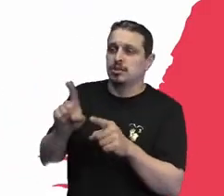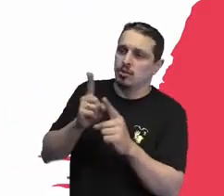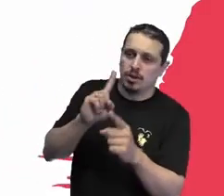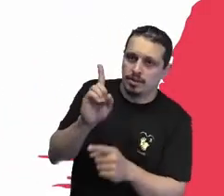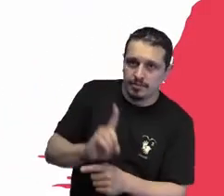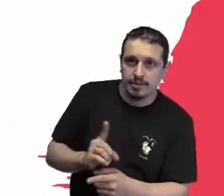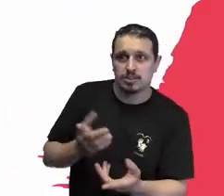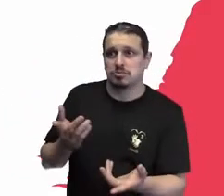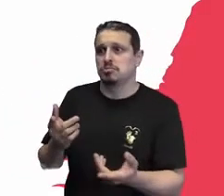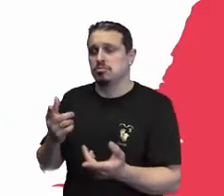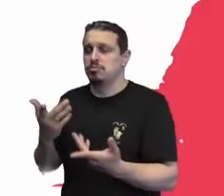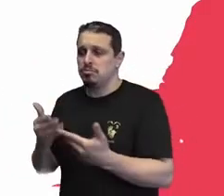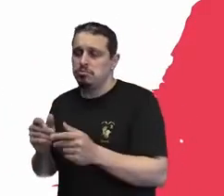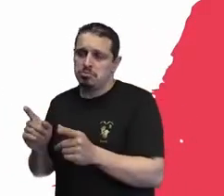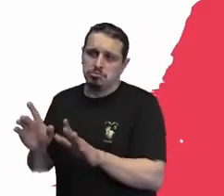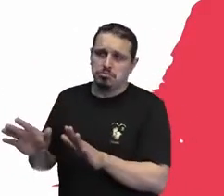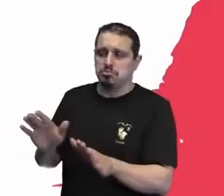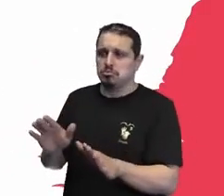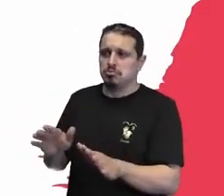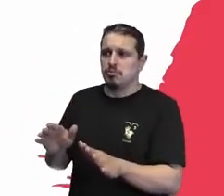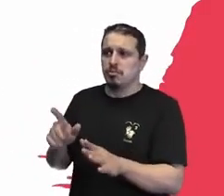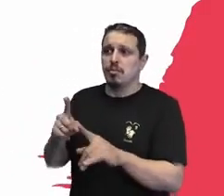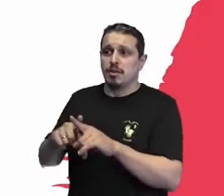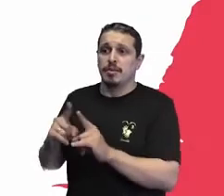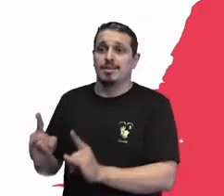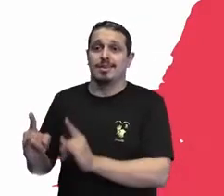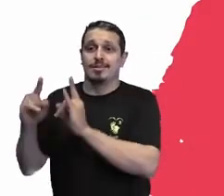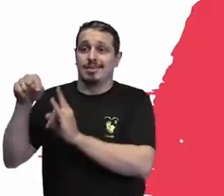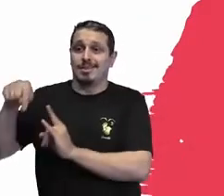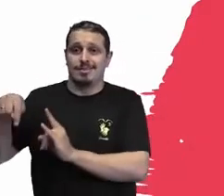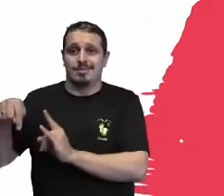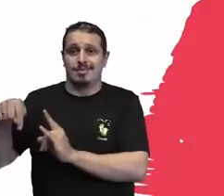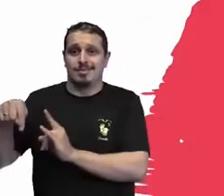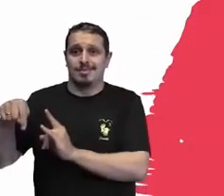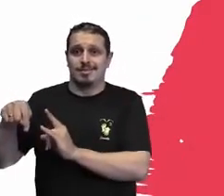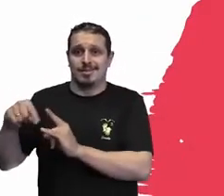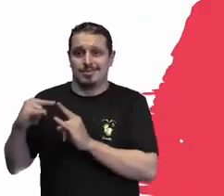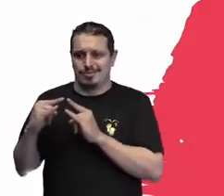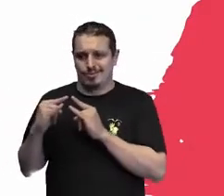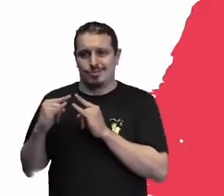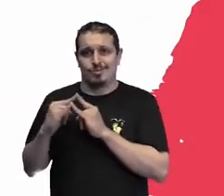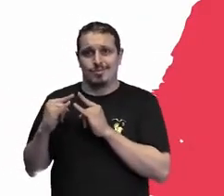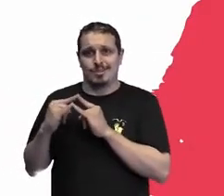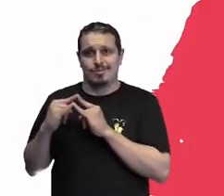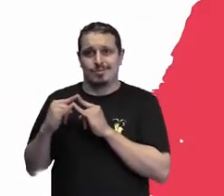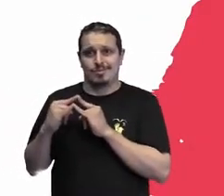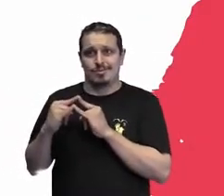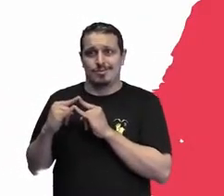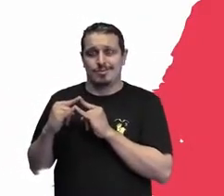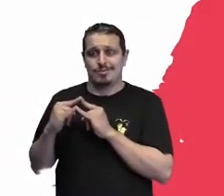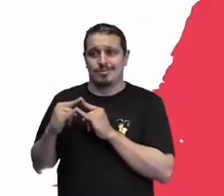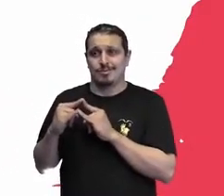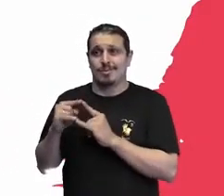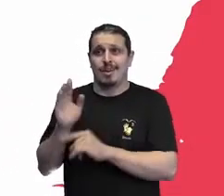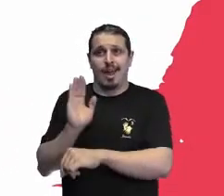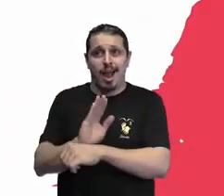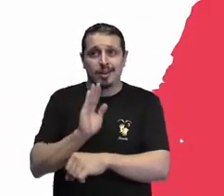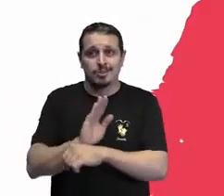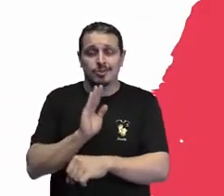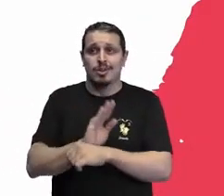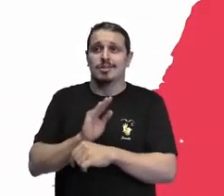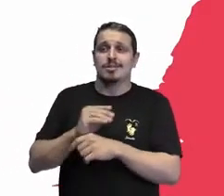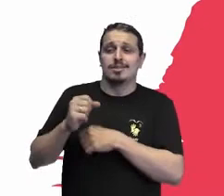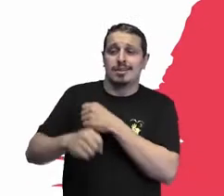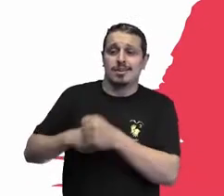e nesse prédio, a gente, o Instituto JNG, com toda essa bagagem, que são anos, realmente, de muito trabalho,